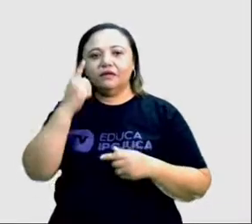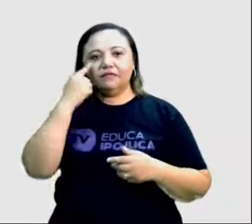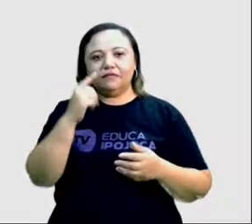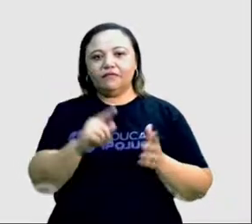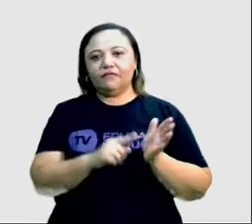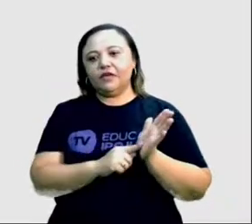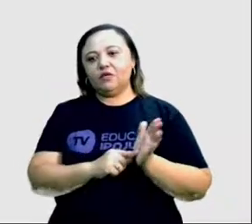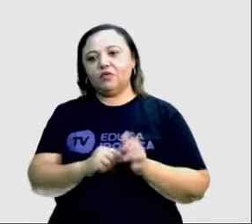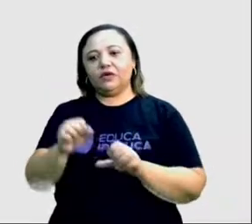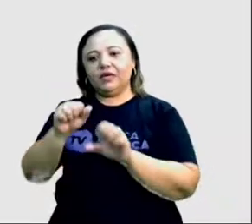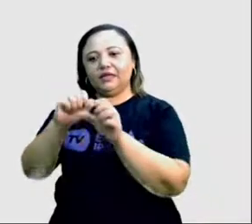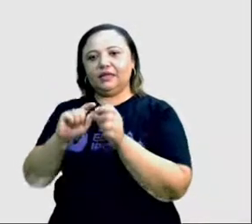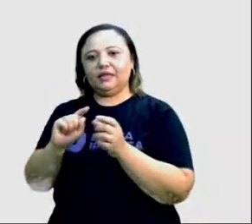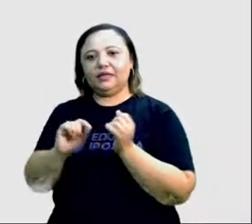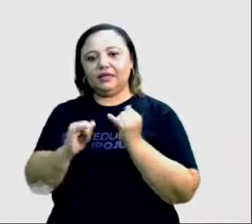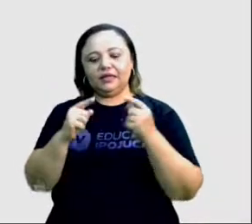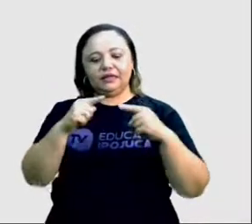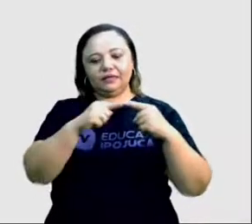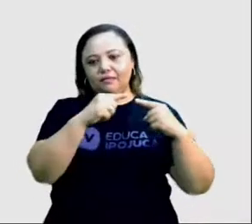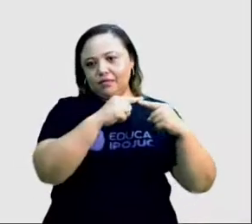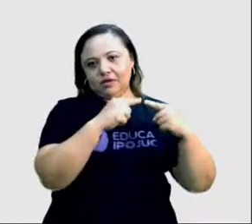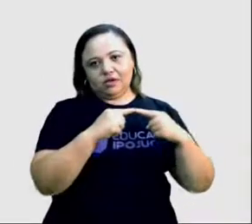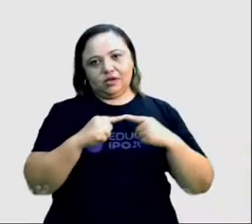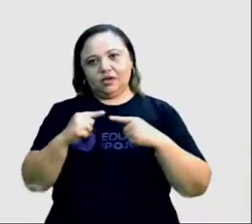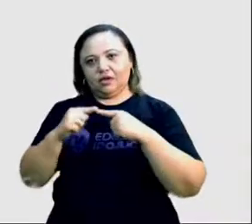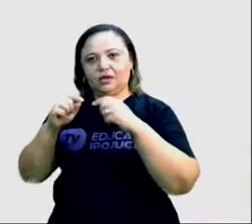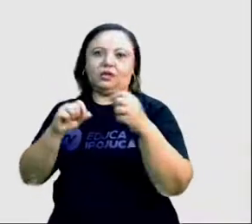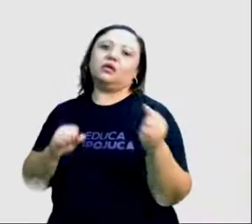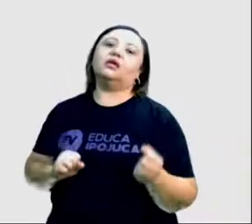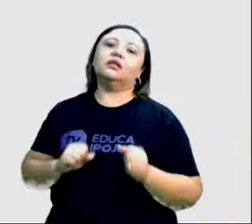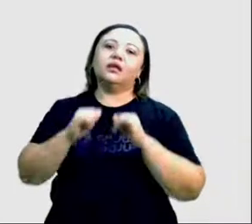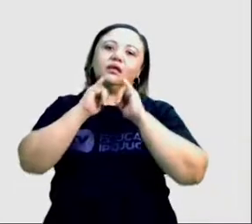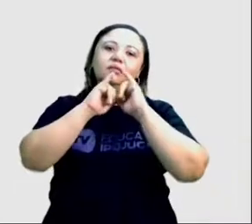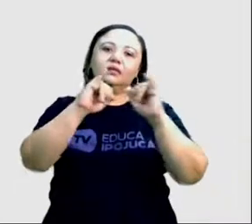parcialidade e imparcialidade nas reportagens.